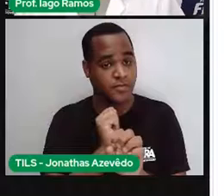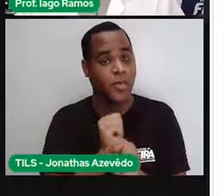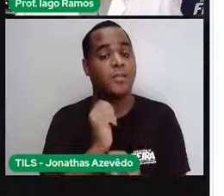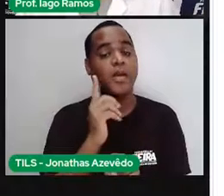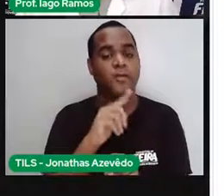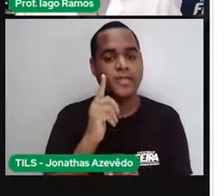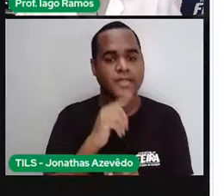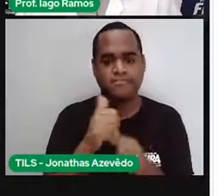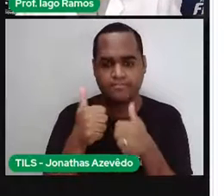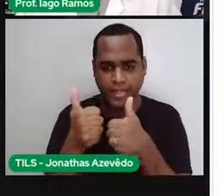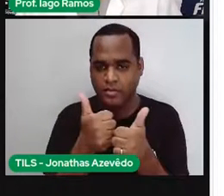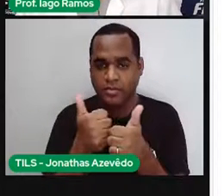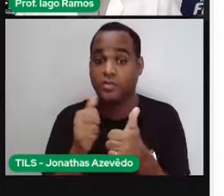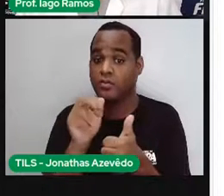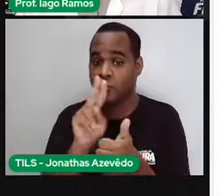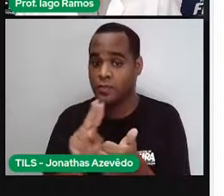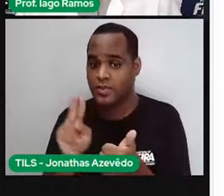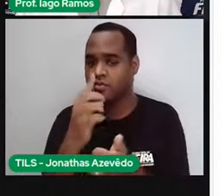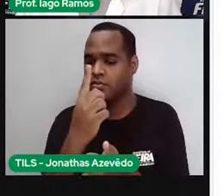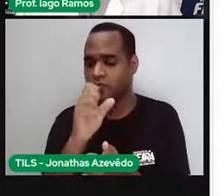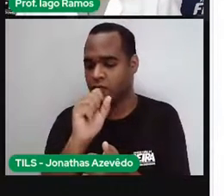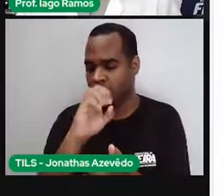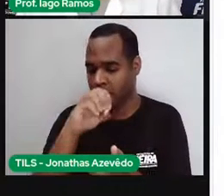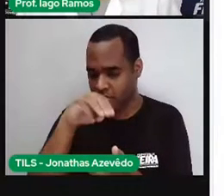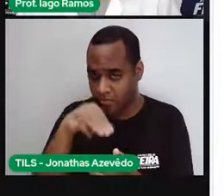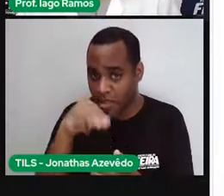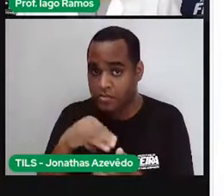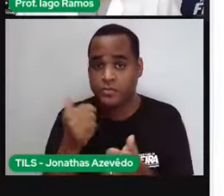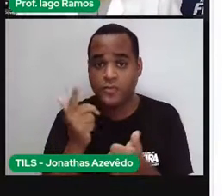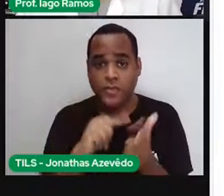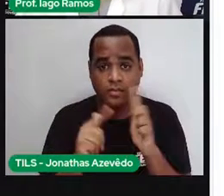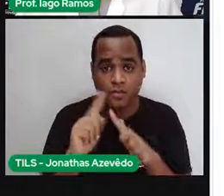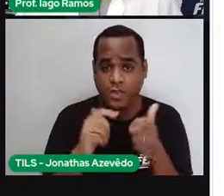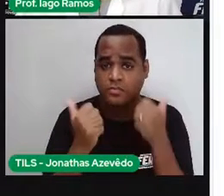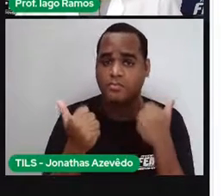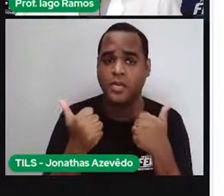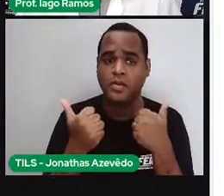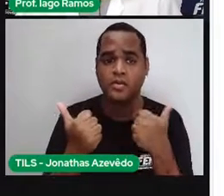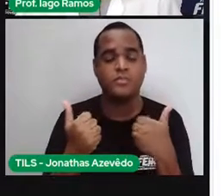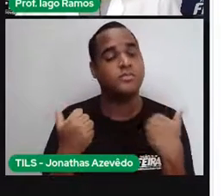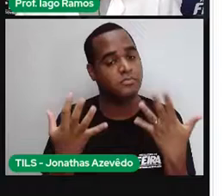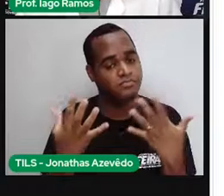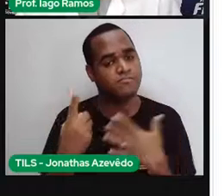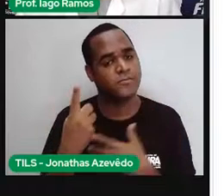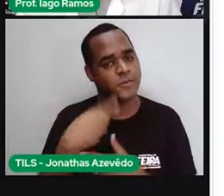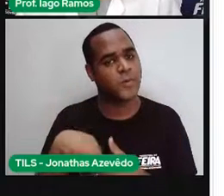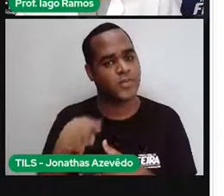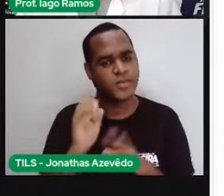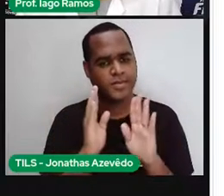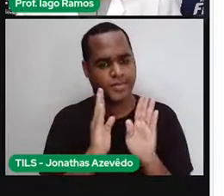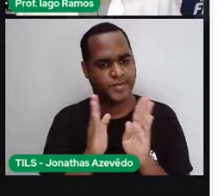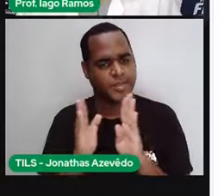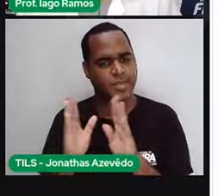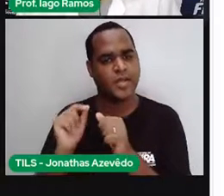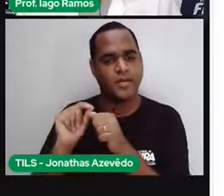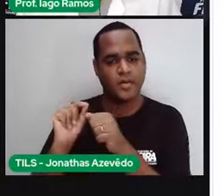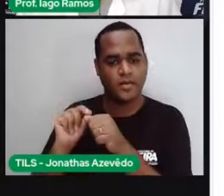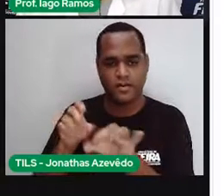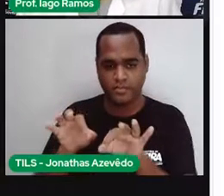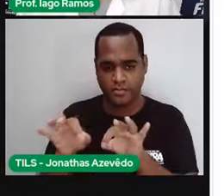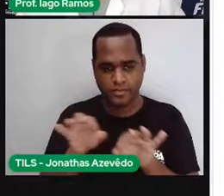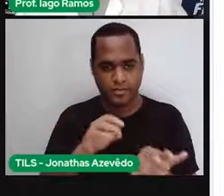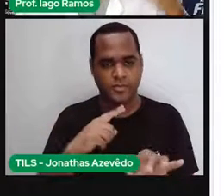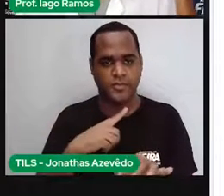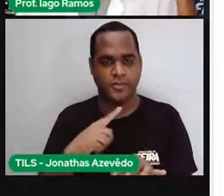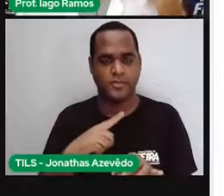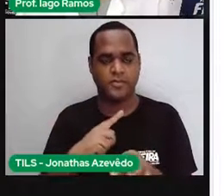os 180 metros de tela. Só que, só que, a gente já até fez esse perímetro,